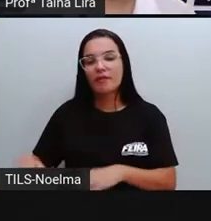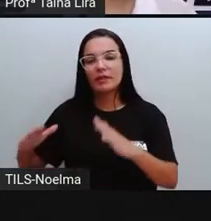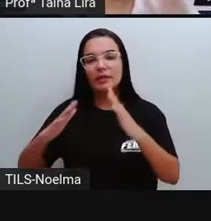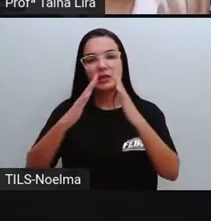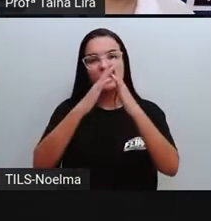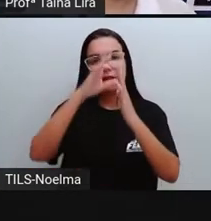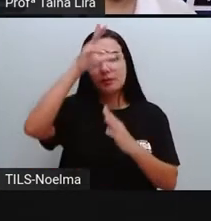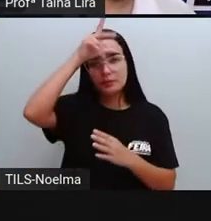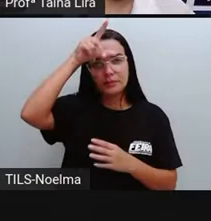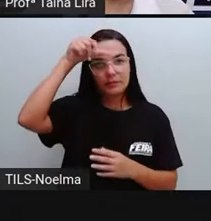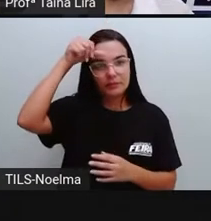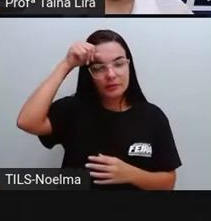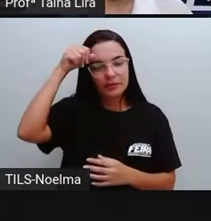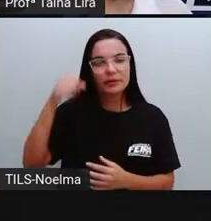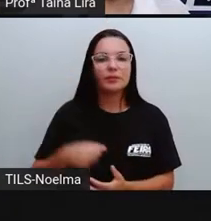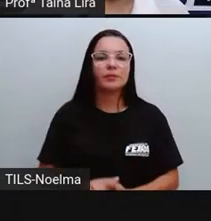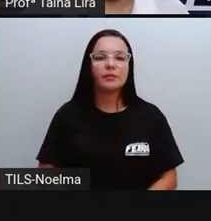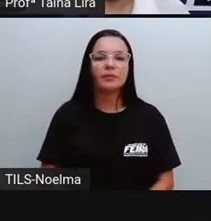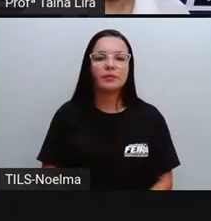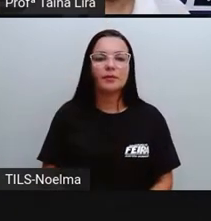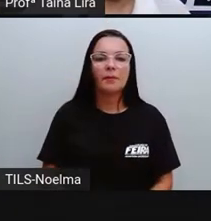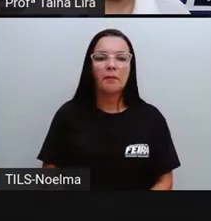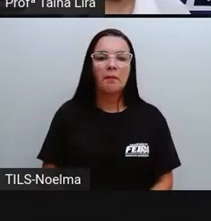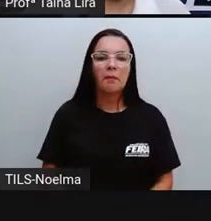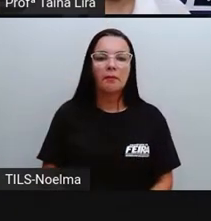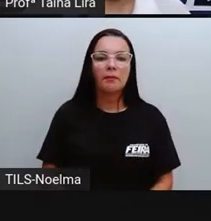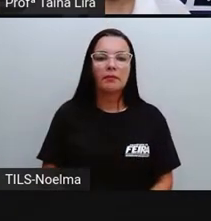uma sede oficial, que foi a casa do vereador, tá?